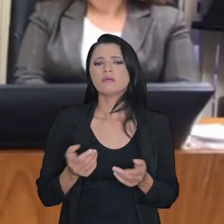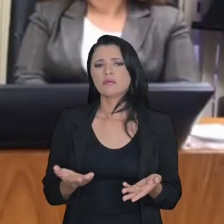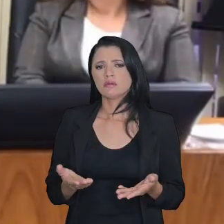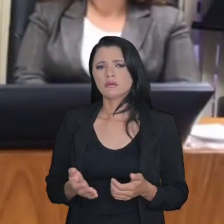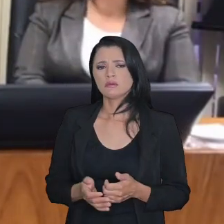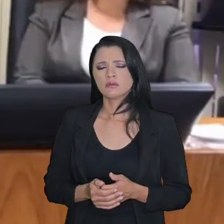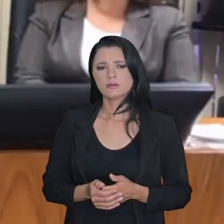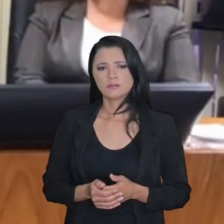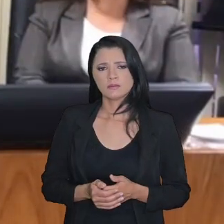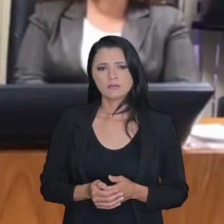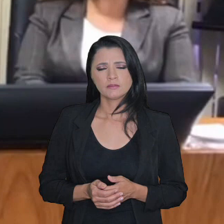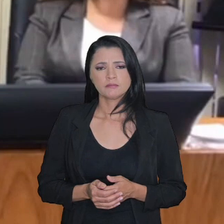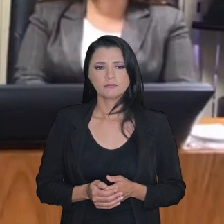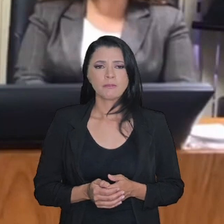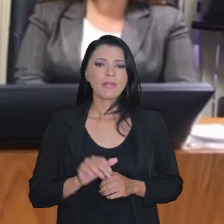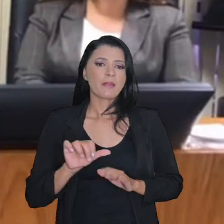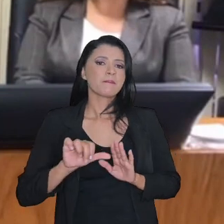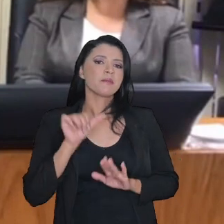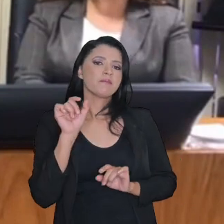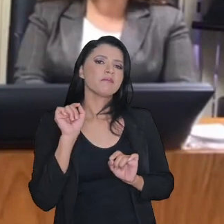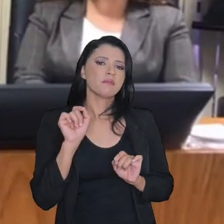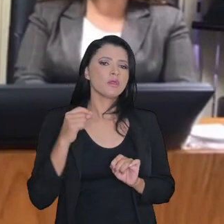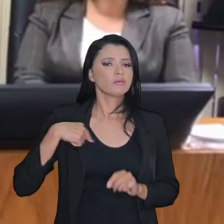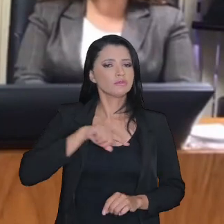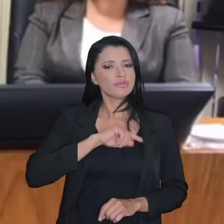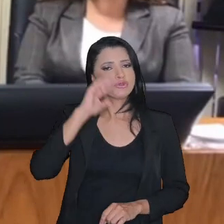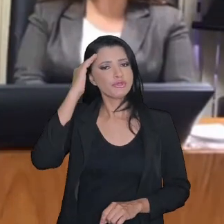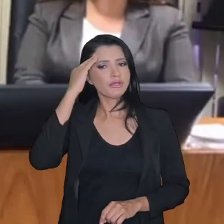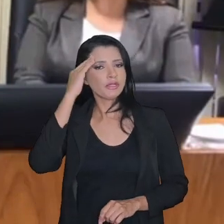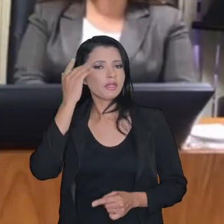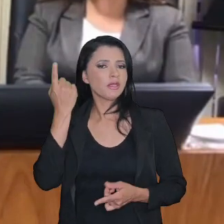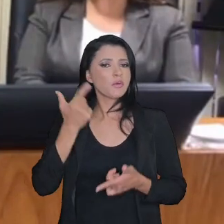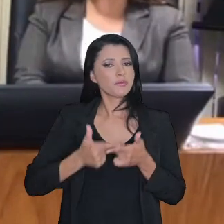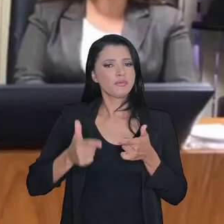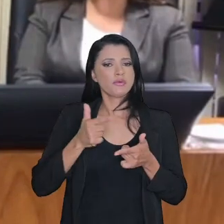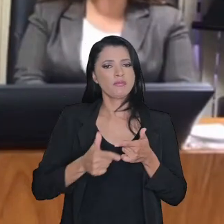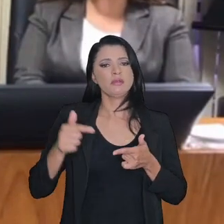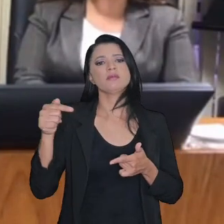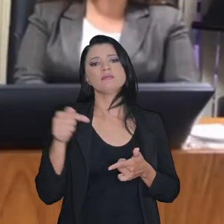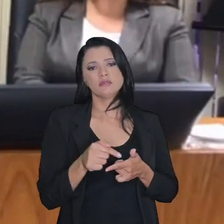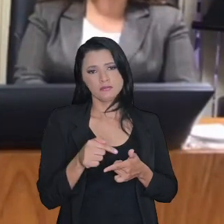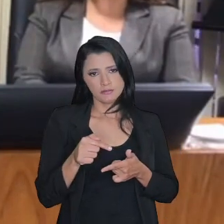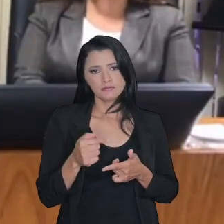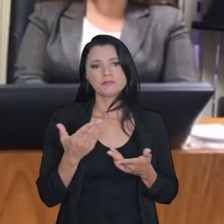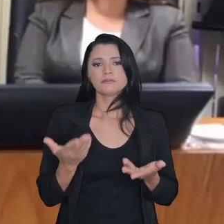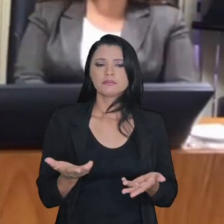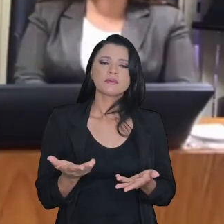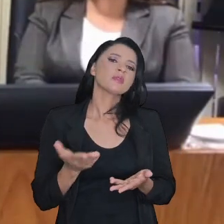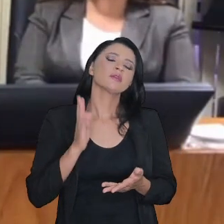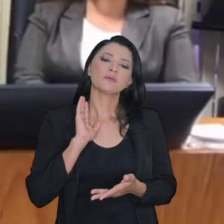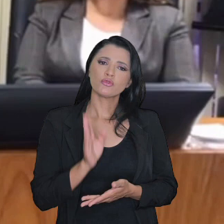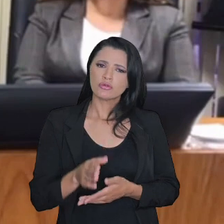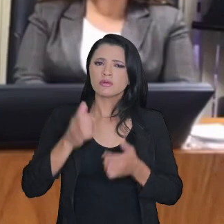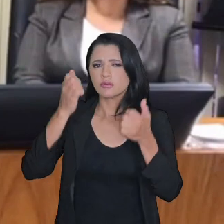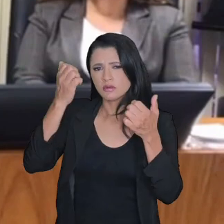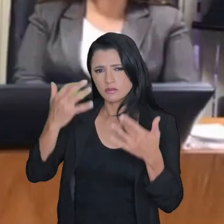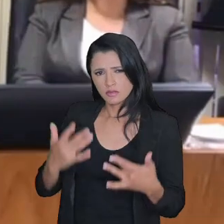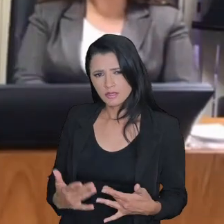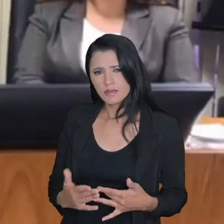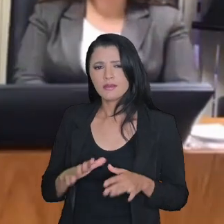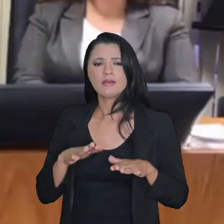Primeiramente, vamos entender um pouco o problema. O problema é, como eu disse, apesar da